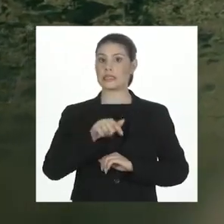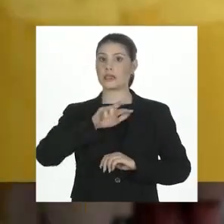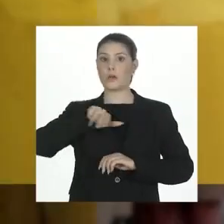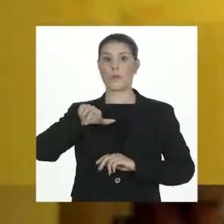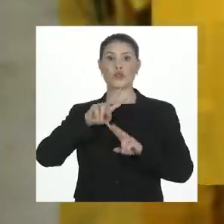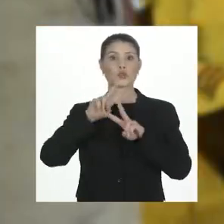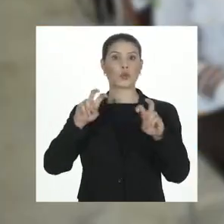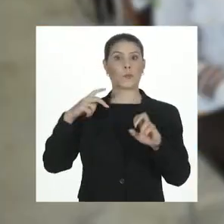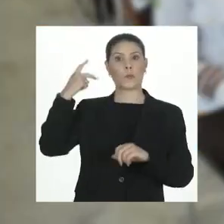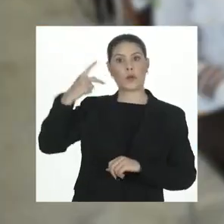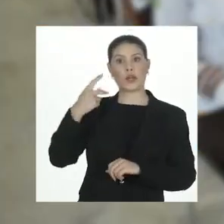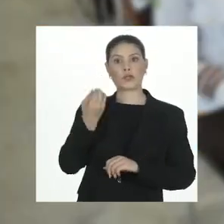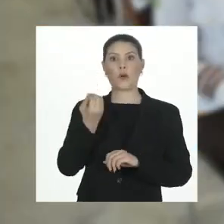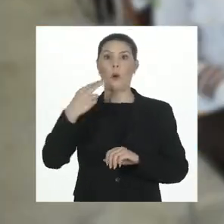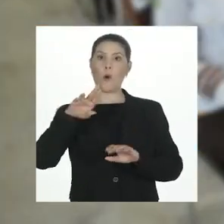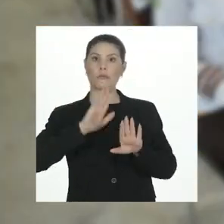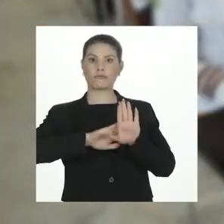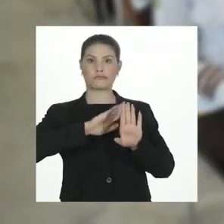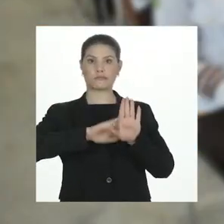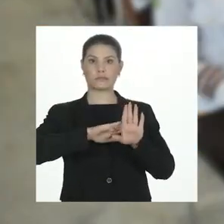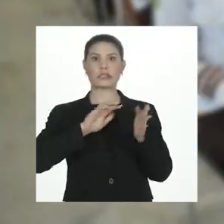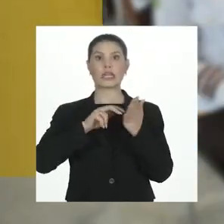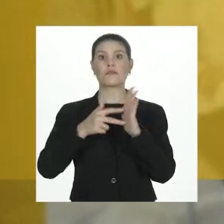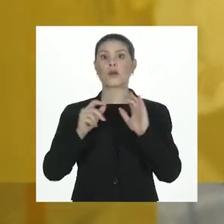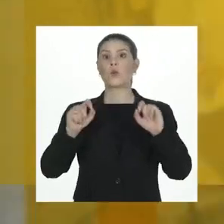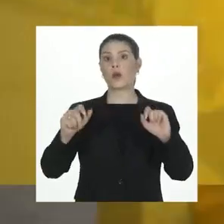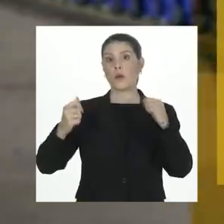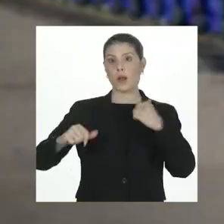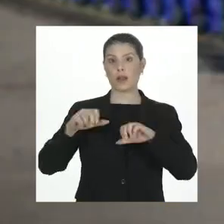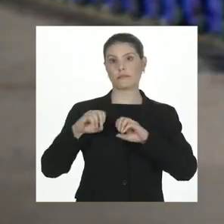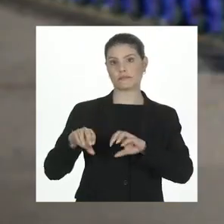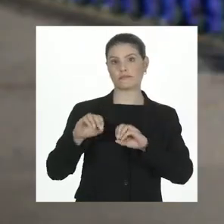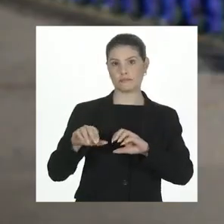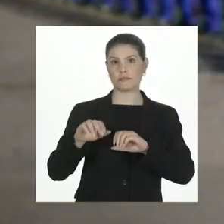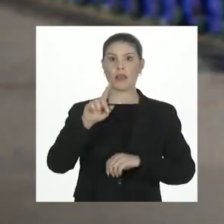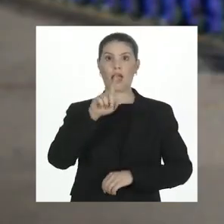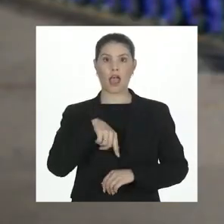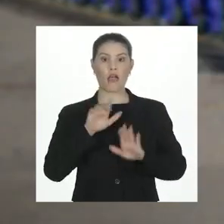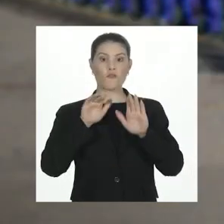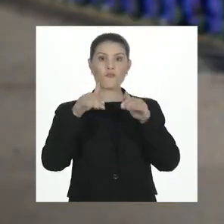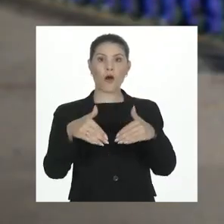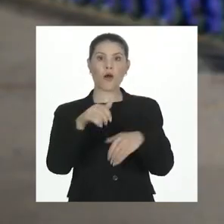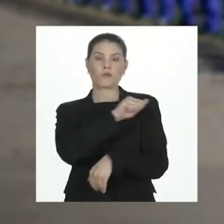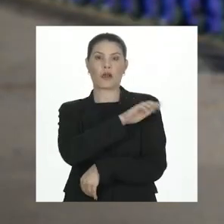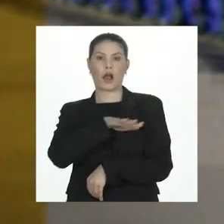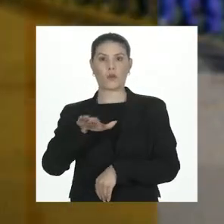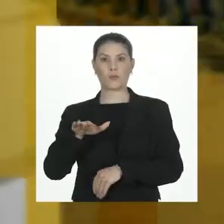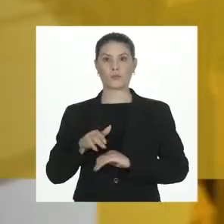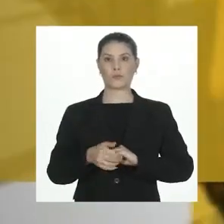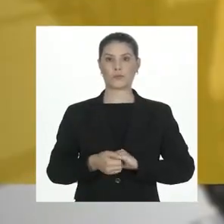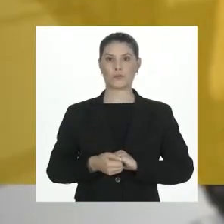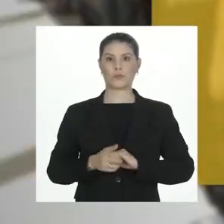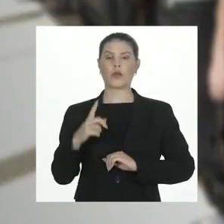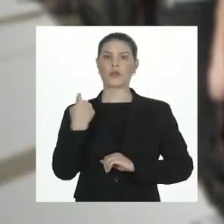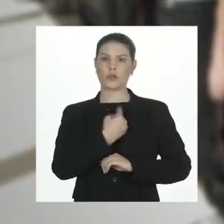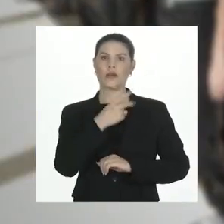Isso não é uma questão política ou ideológica. É uma questão de qualidade de ensino. É foco no aluno.